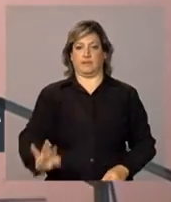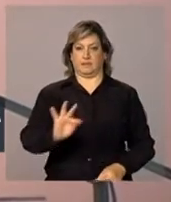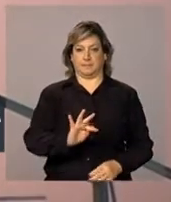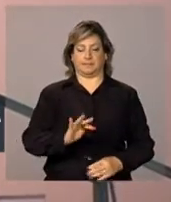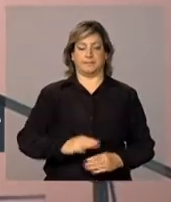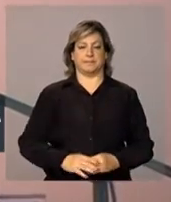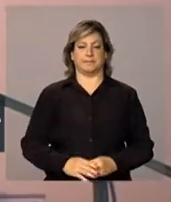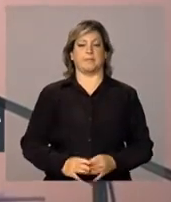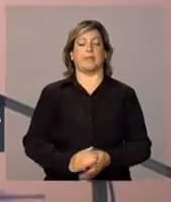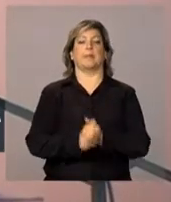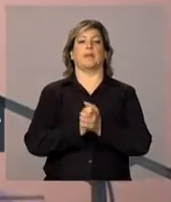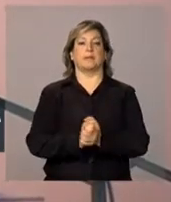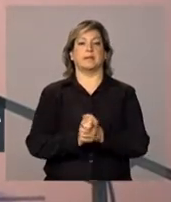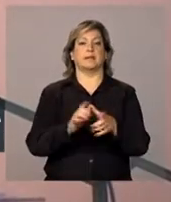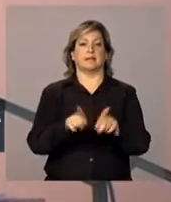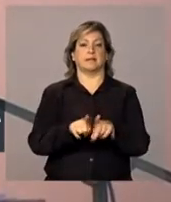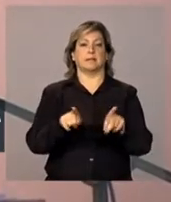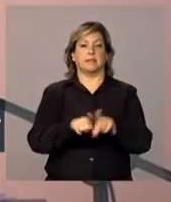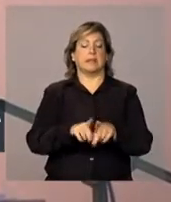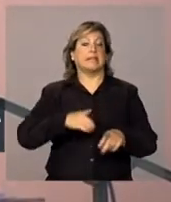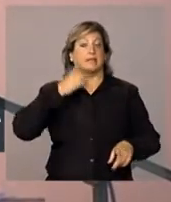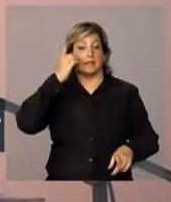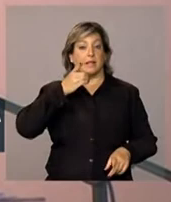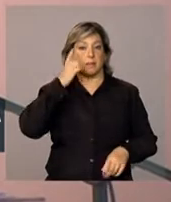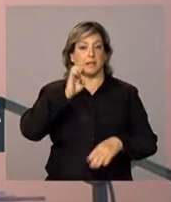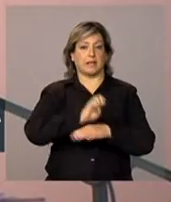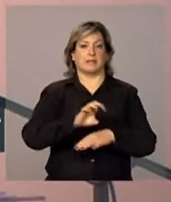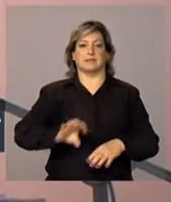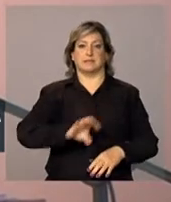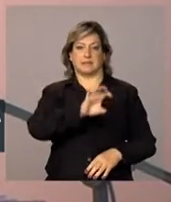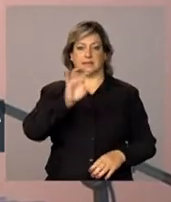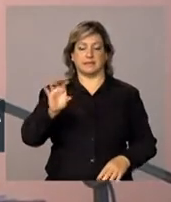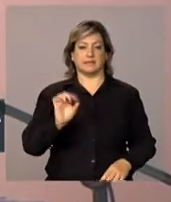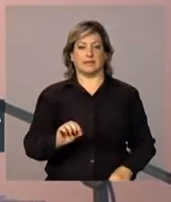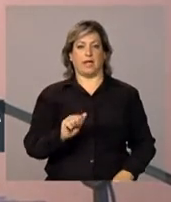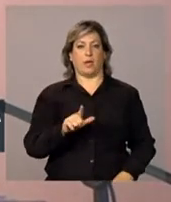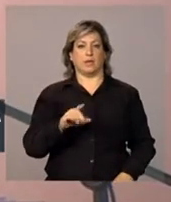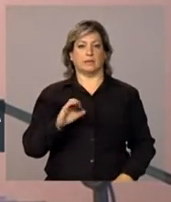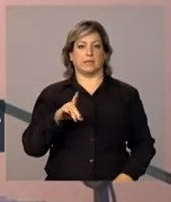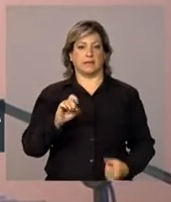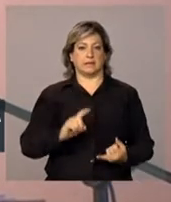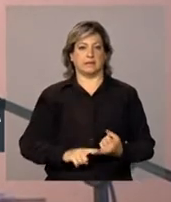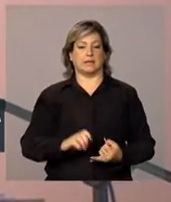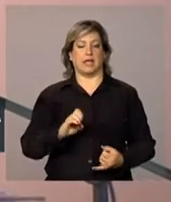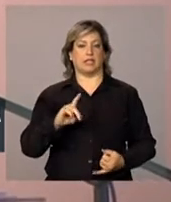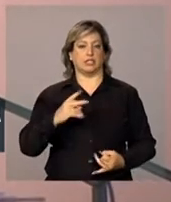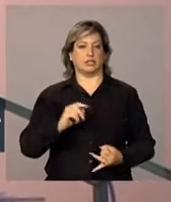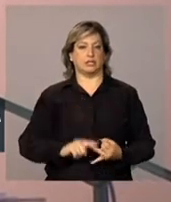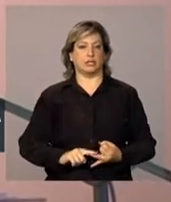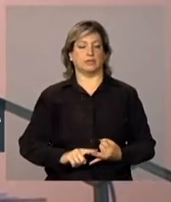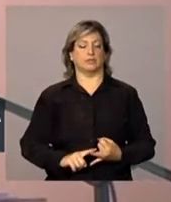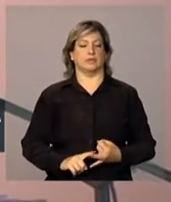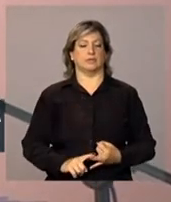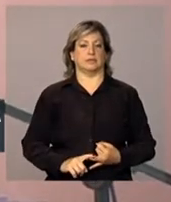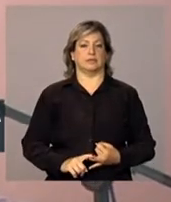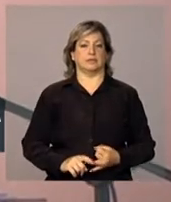Cumprimentar também os deputados estaduais, Alcides Amazona, Edinho Silva,